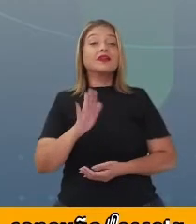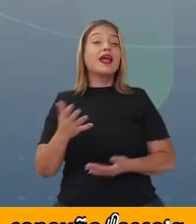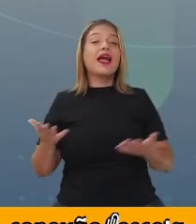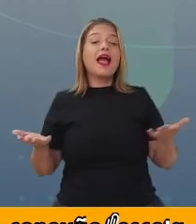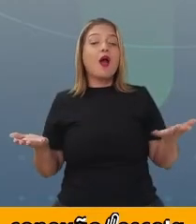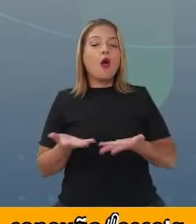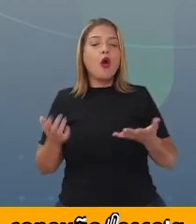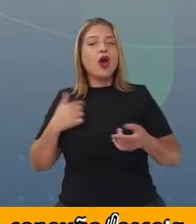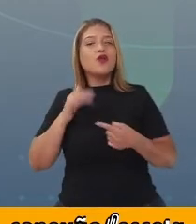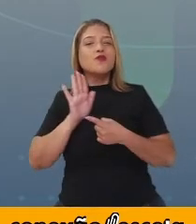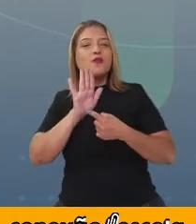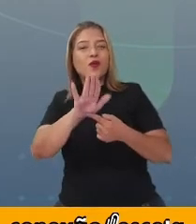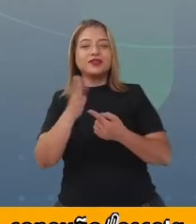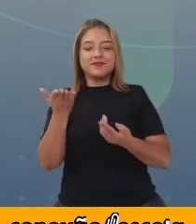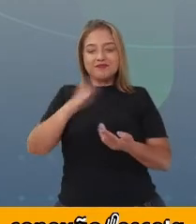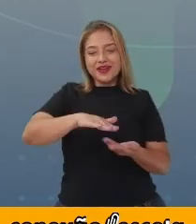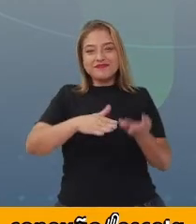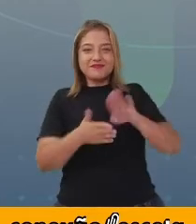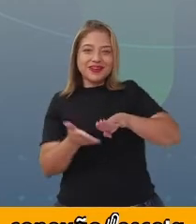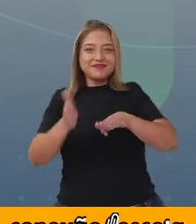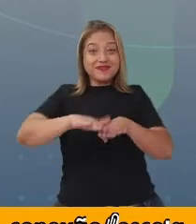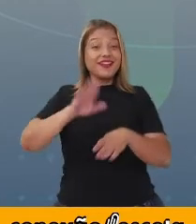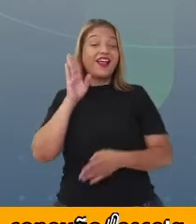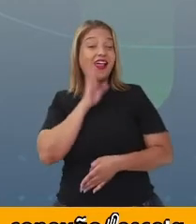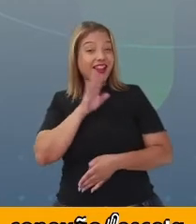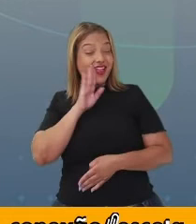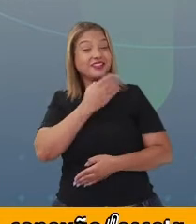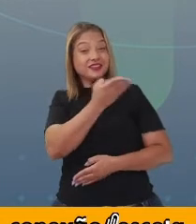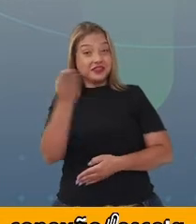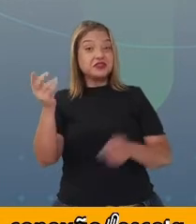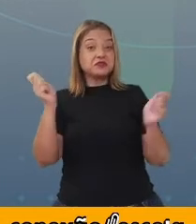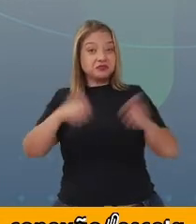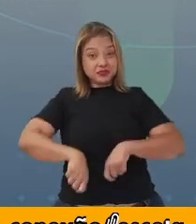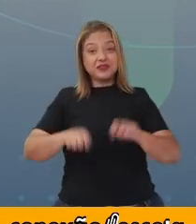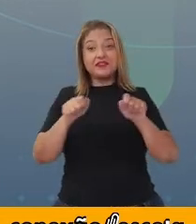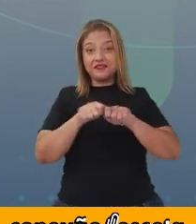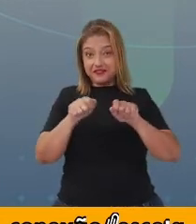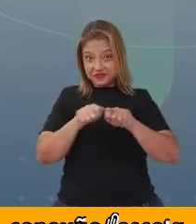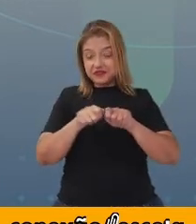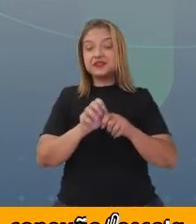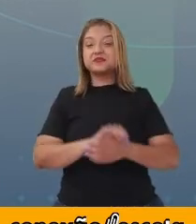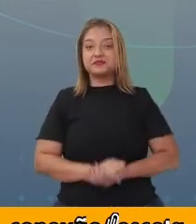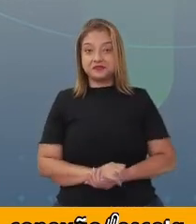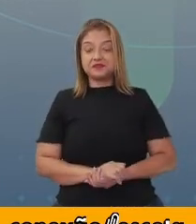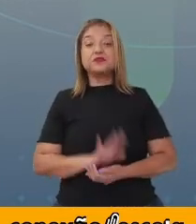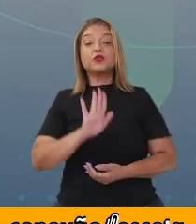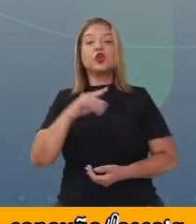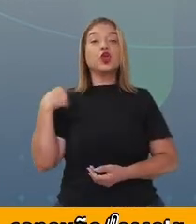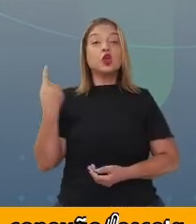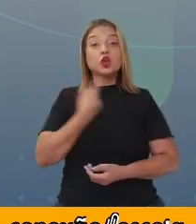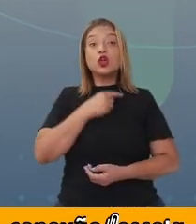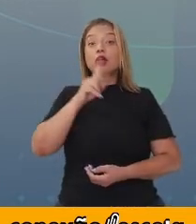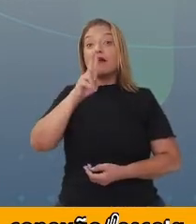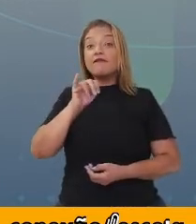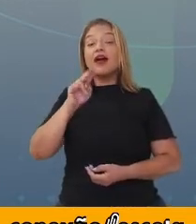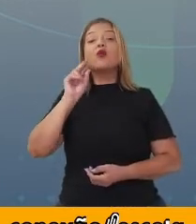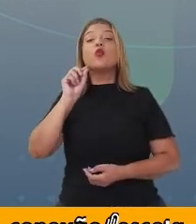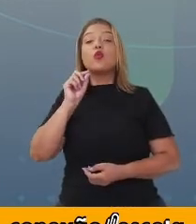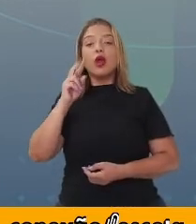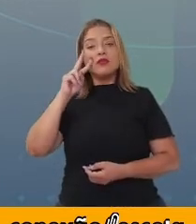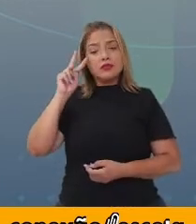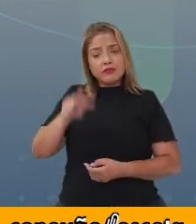eu trouxe uma dobradura legal para vocês fazerem, que nós usaremos figura